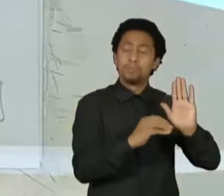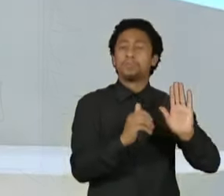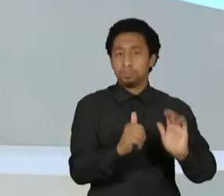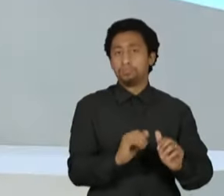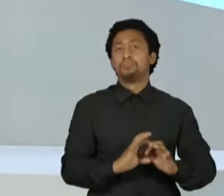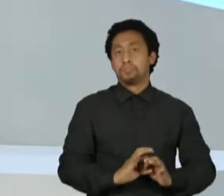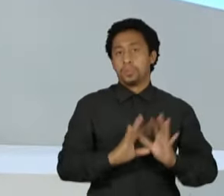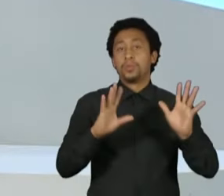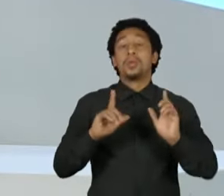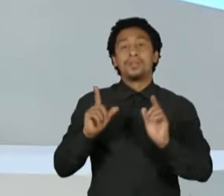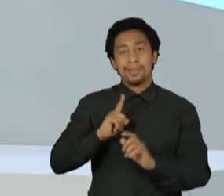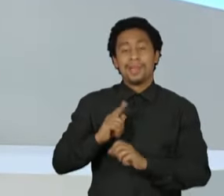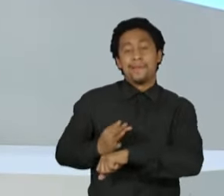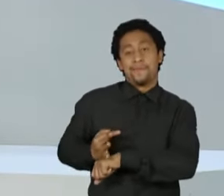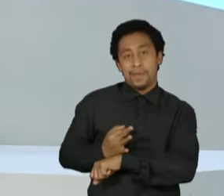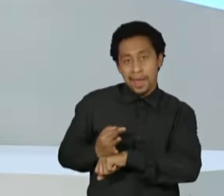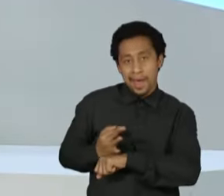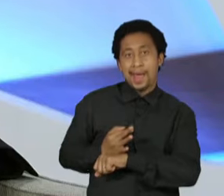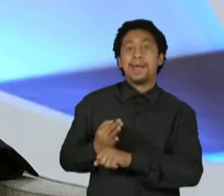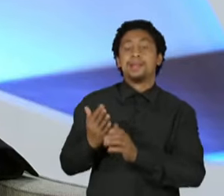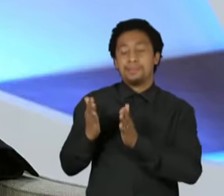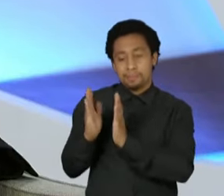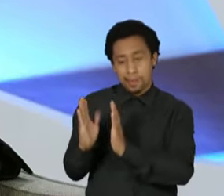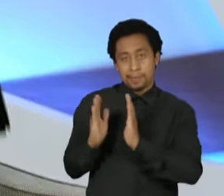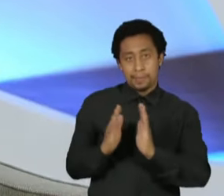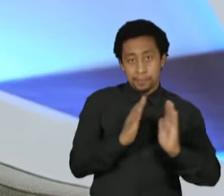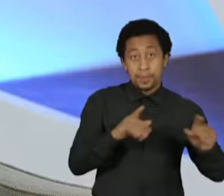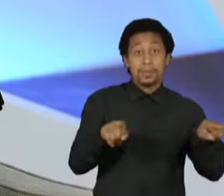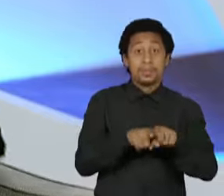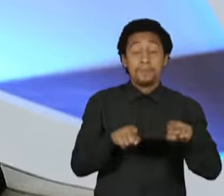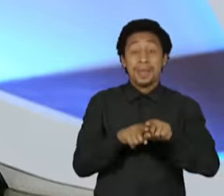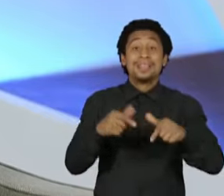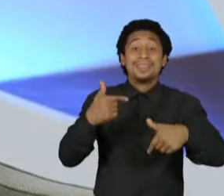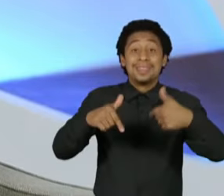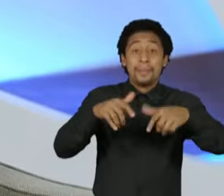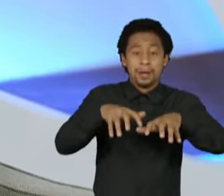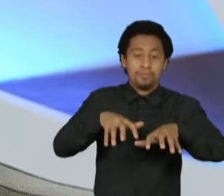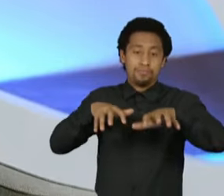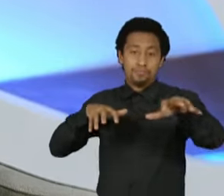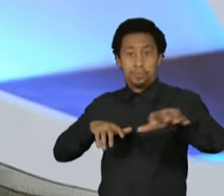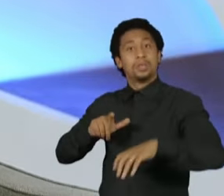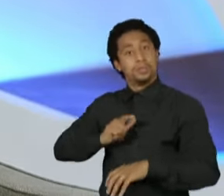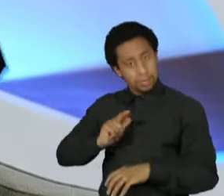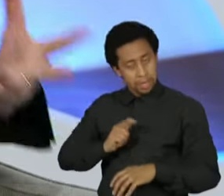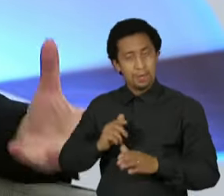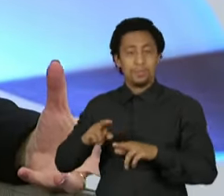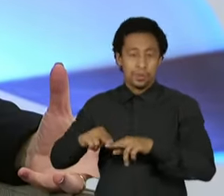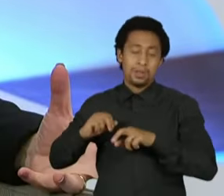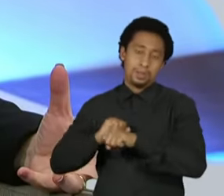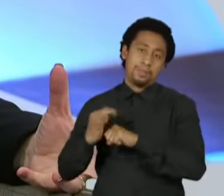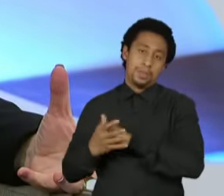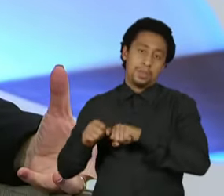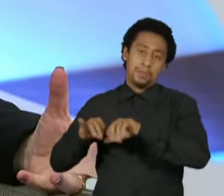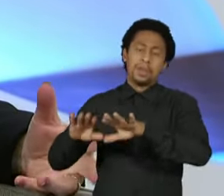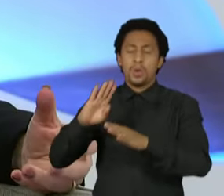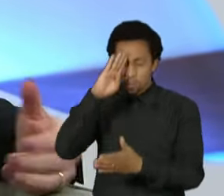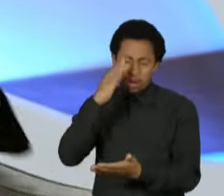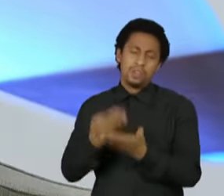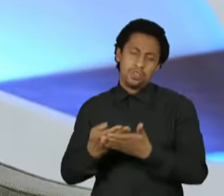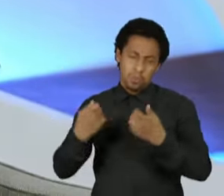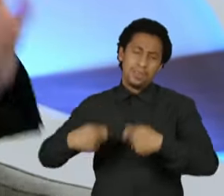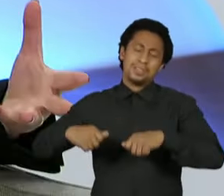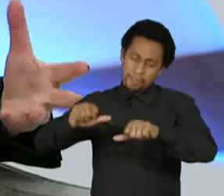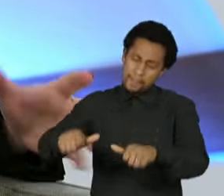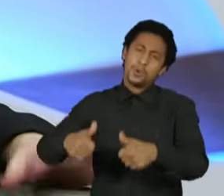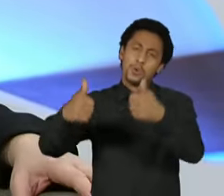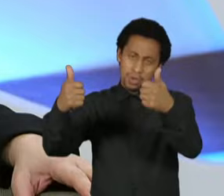parceladas, teletrabalho, que salvou no período da pandemia. É claro que precisamos avançar, nós temos a precarização de alguns serviços,